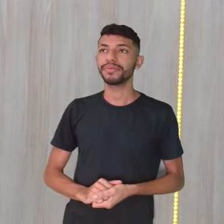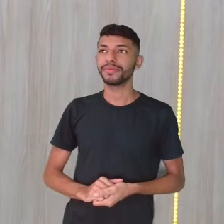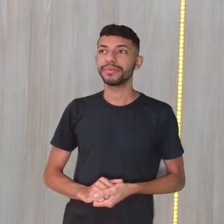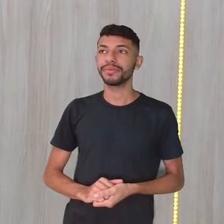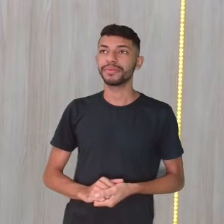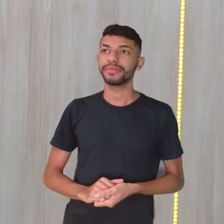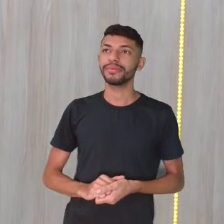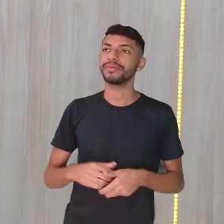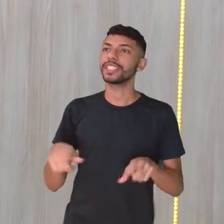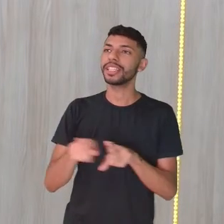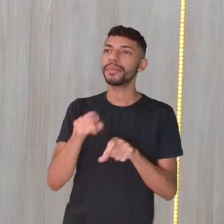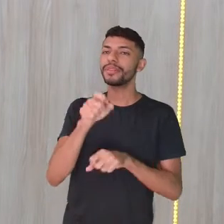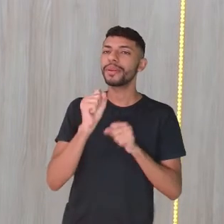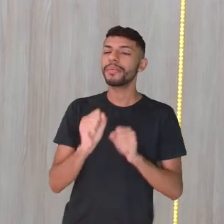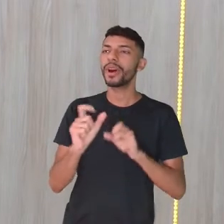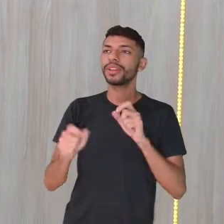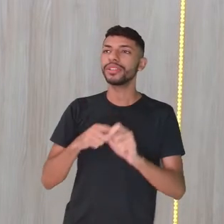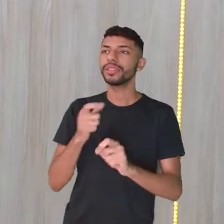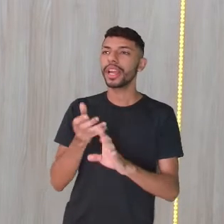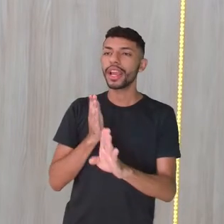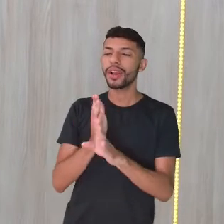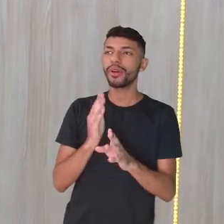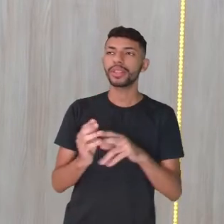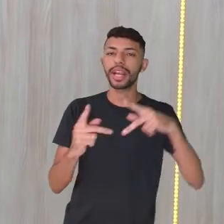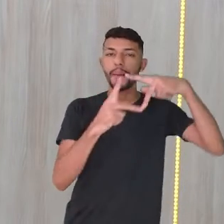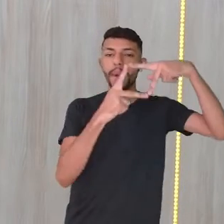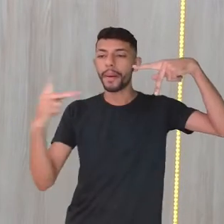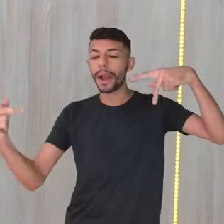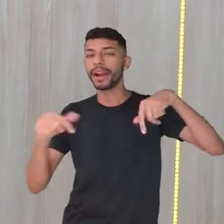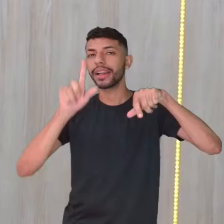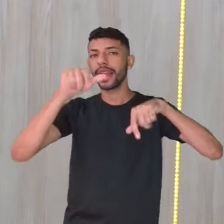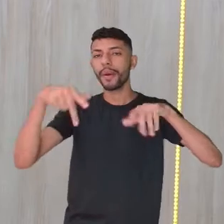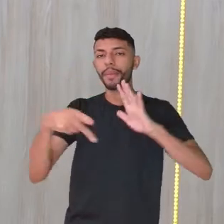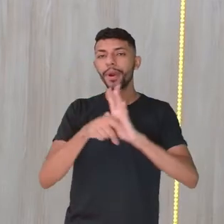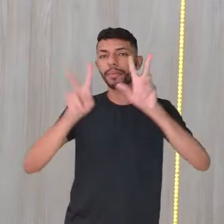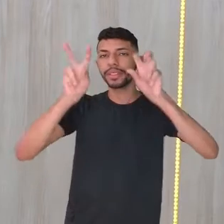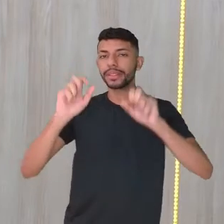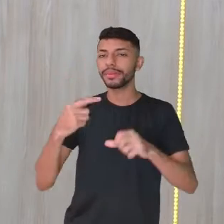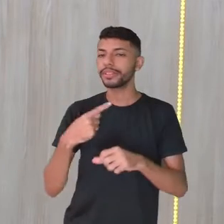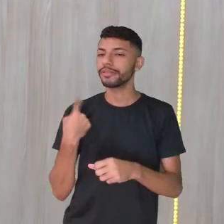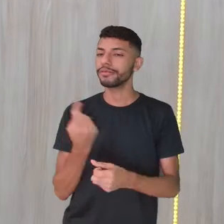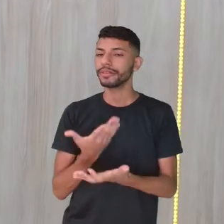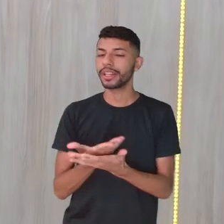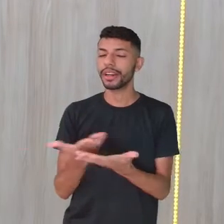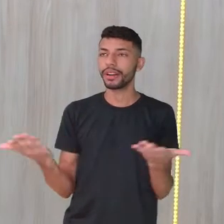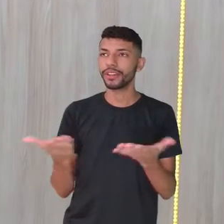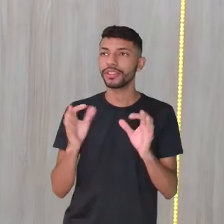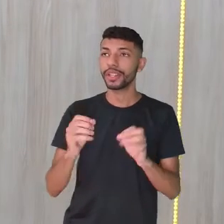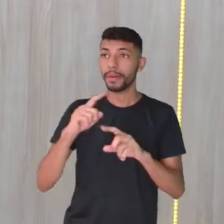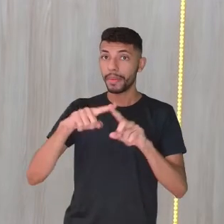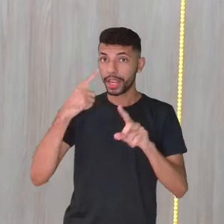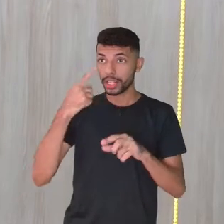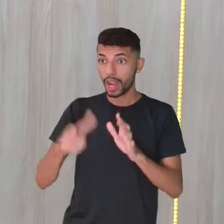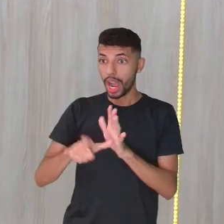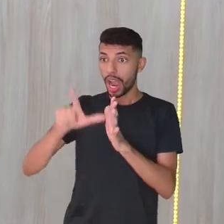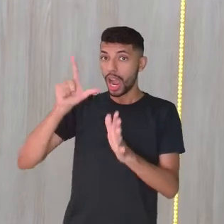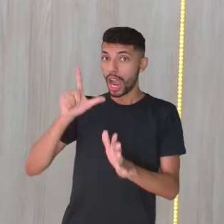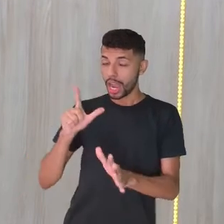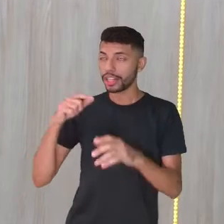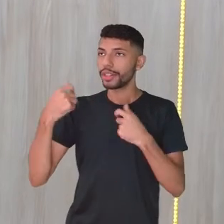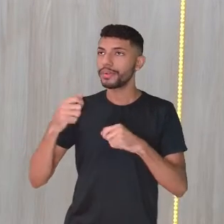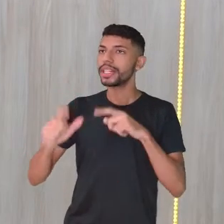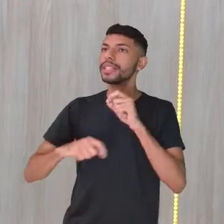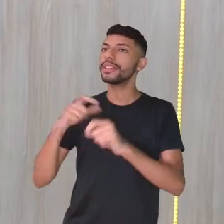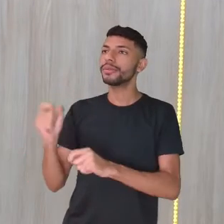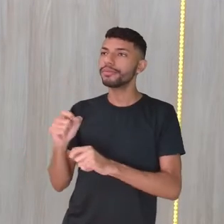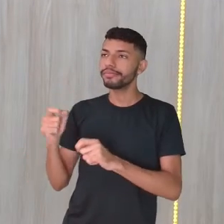repente, você pode encontrar quadrinhos lá também, que é o tema da aula de hoje, tá bom? antes de ir para tema da aula de hoje, eu preciso pagar dívidas passadas. A